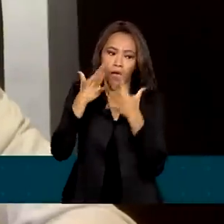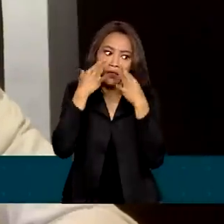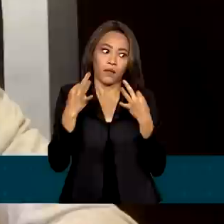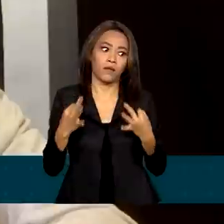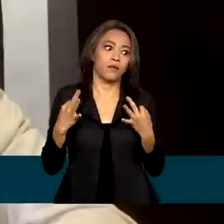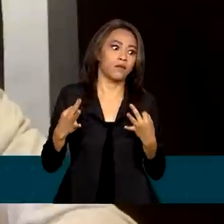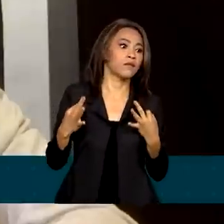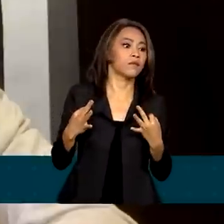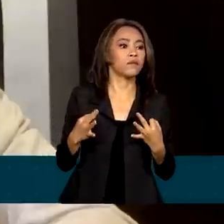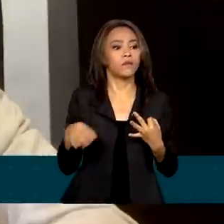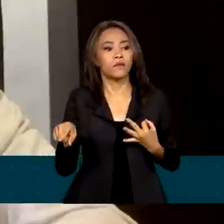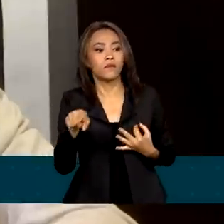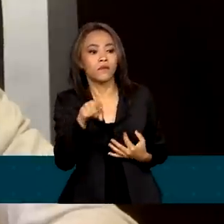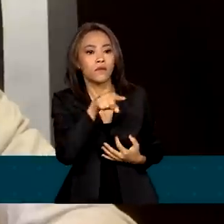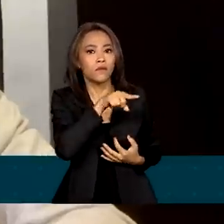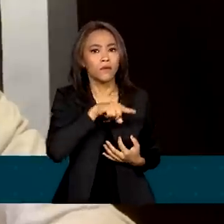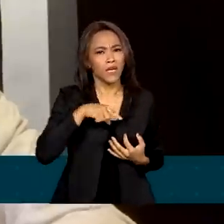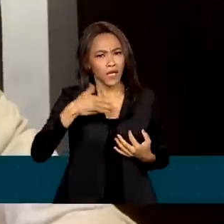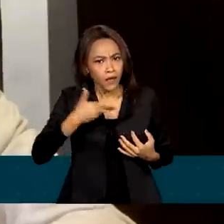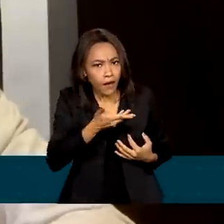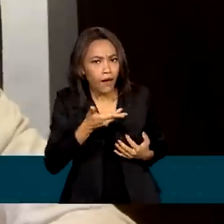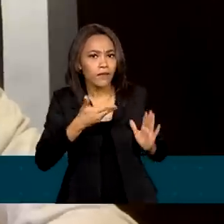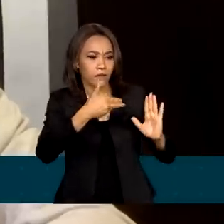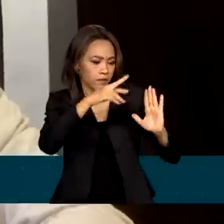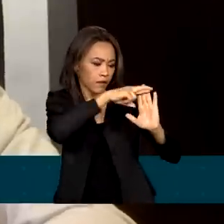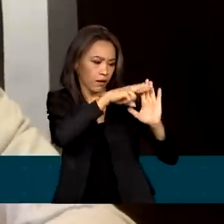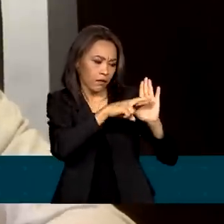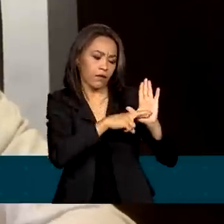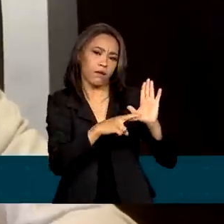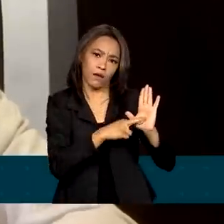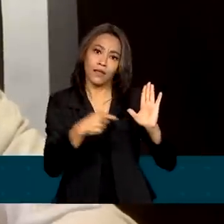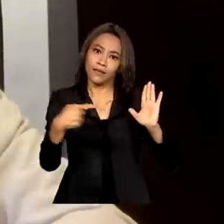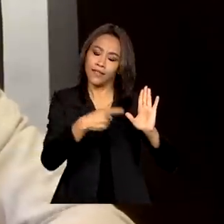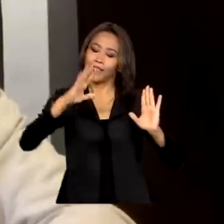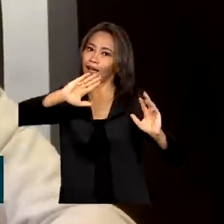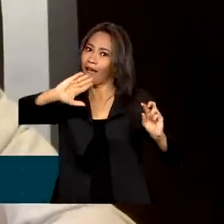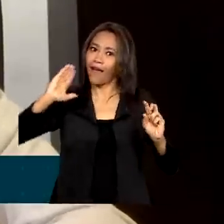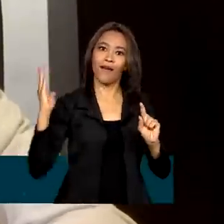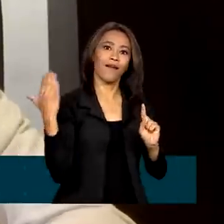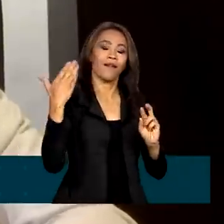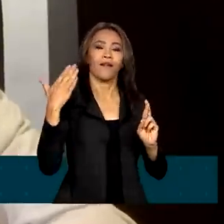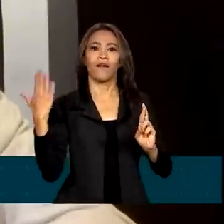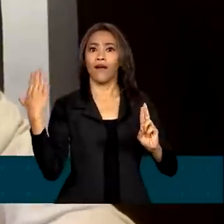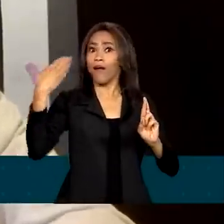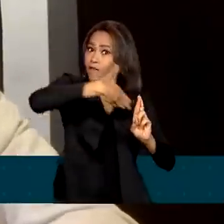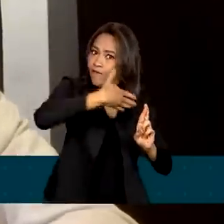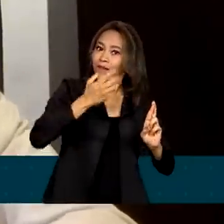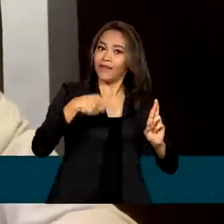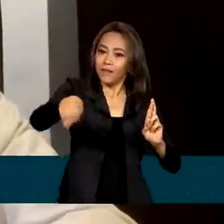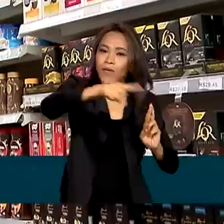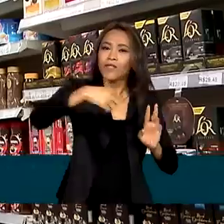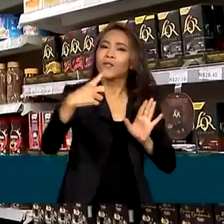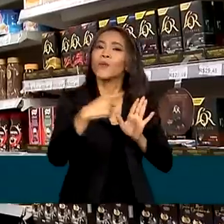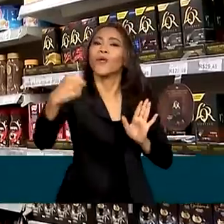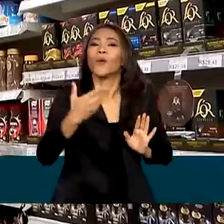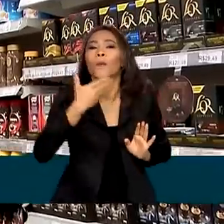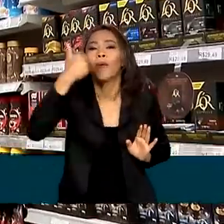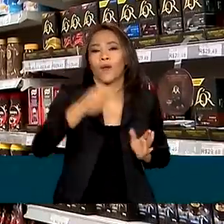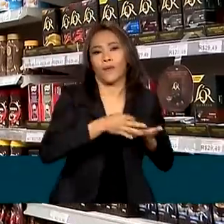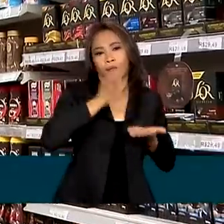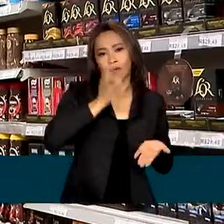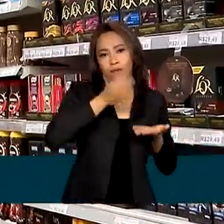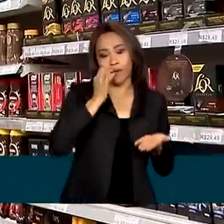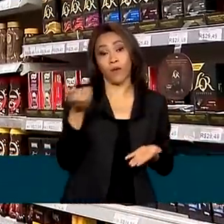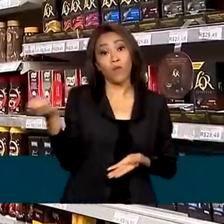querendo que todas essas determinações sejam um diferencial para o consumidor escolher o seu melhor café. Uma nova